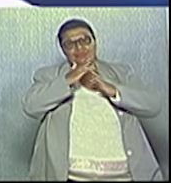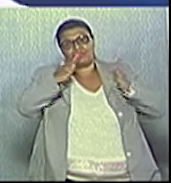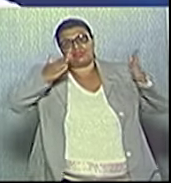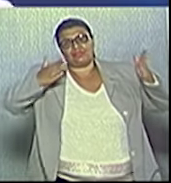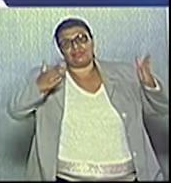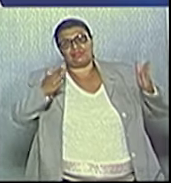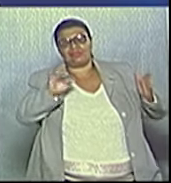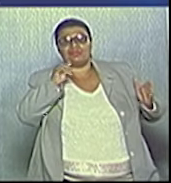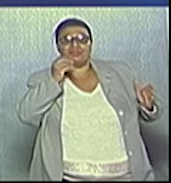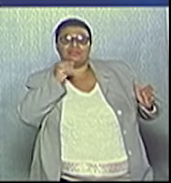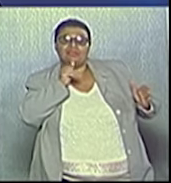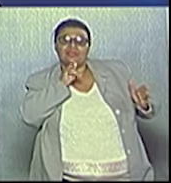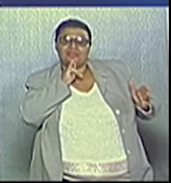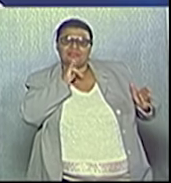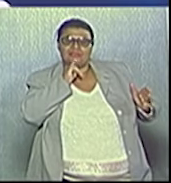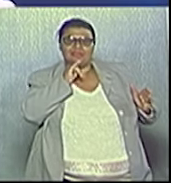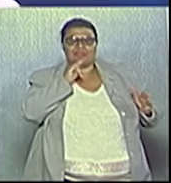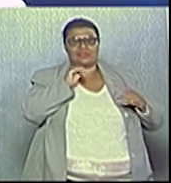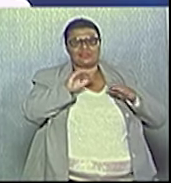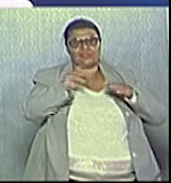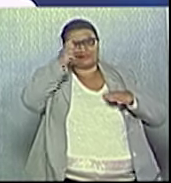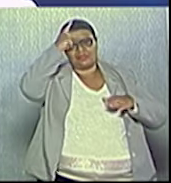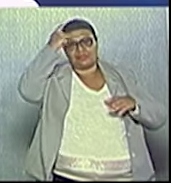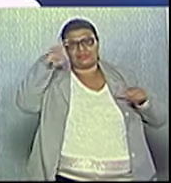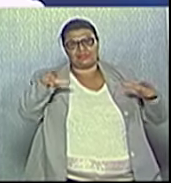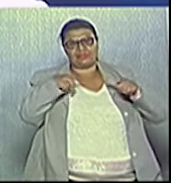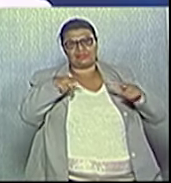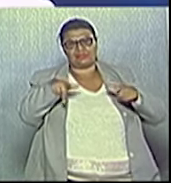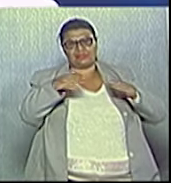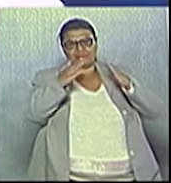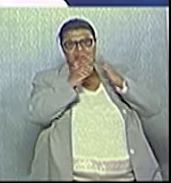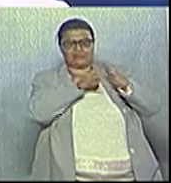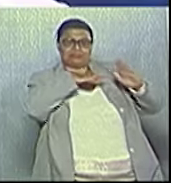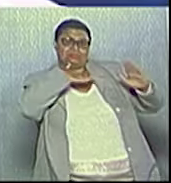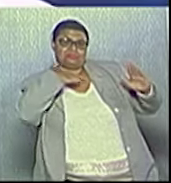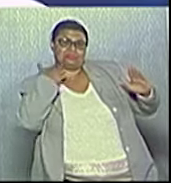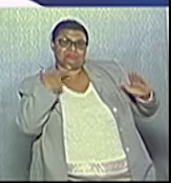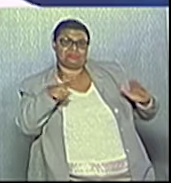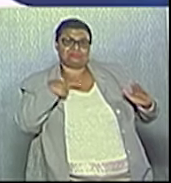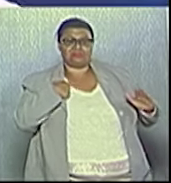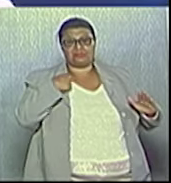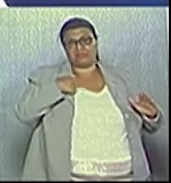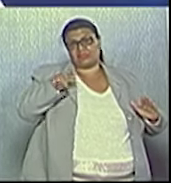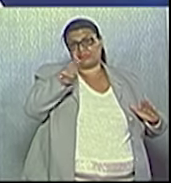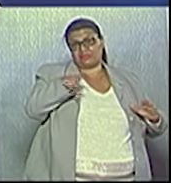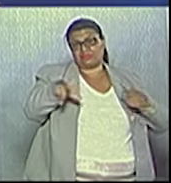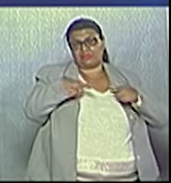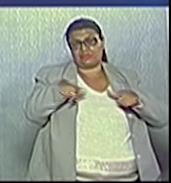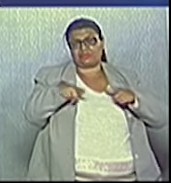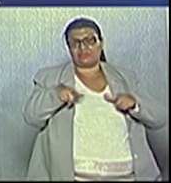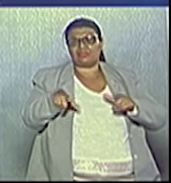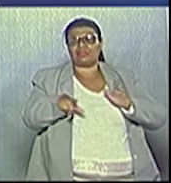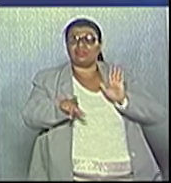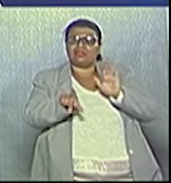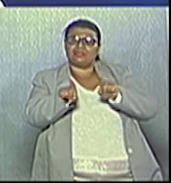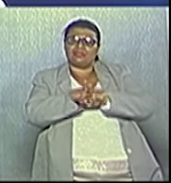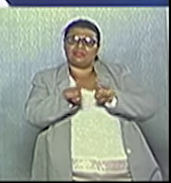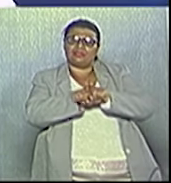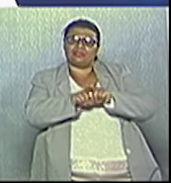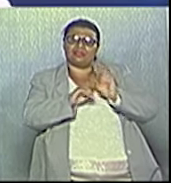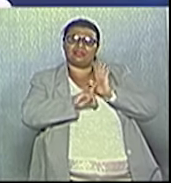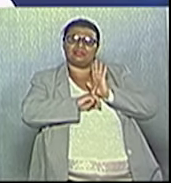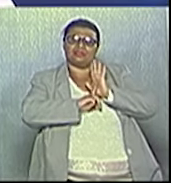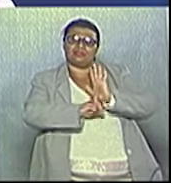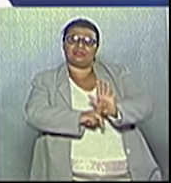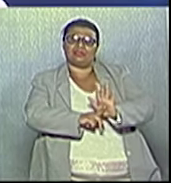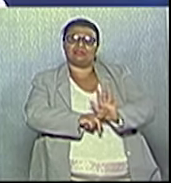funcionários que trabalham no cemitério há dois anos não têm uniforme para trabalhar. Eu coloco isso aqui para você e quero colocar uma outra questão quando você diz